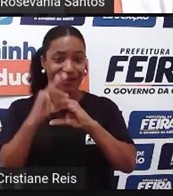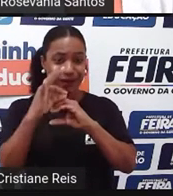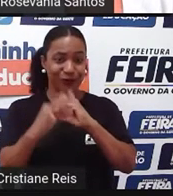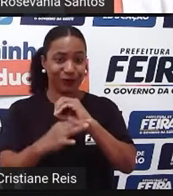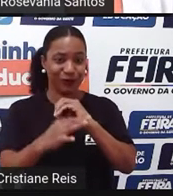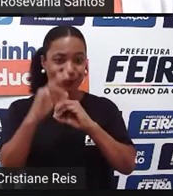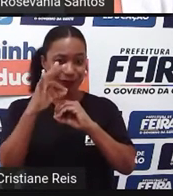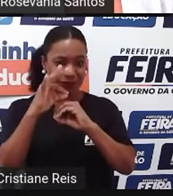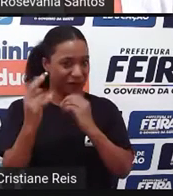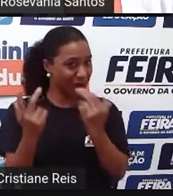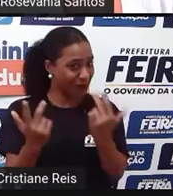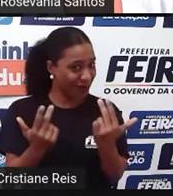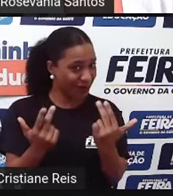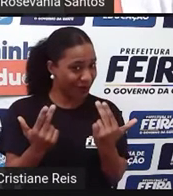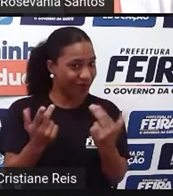lá?